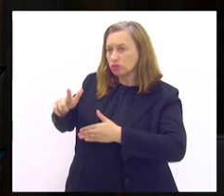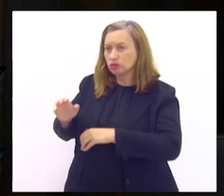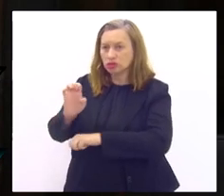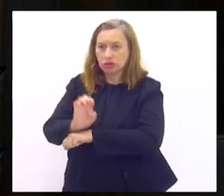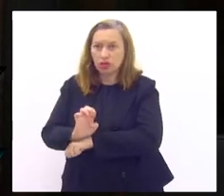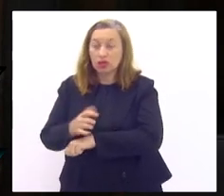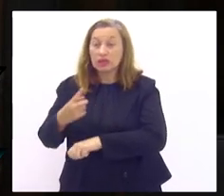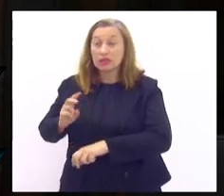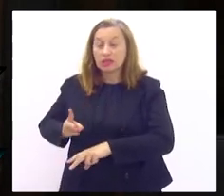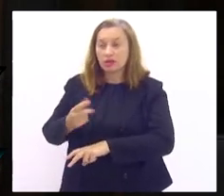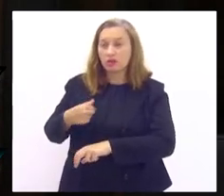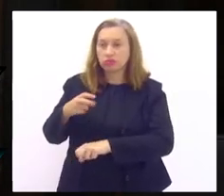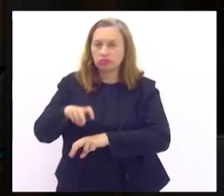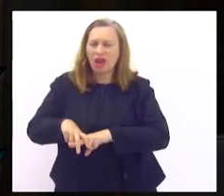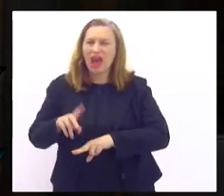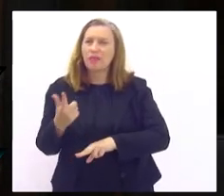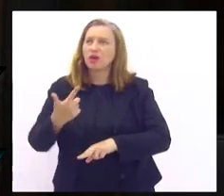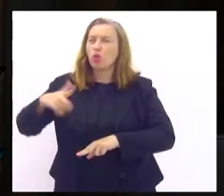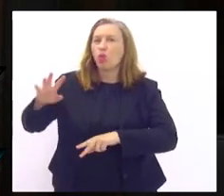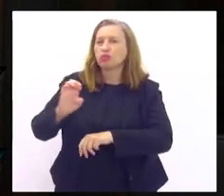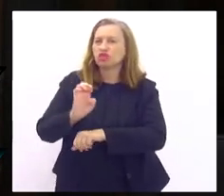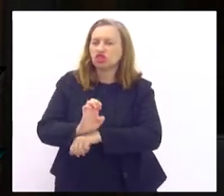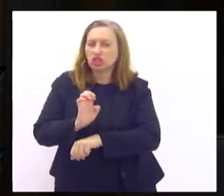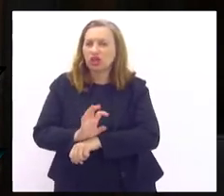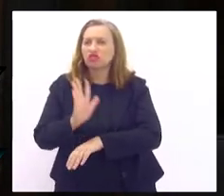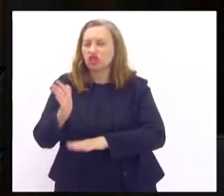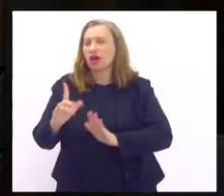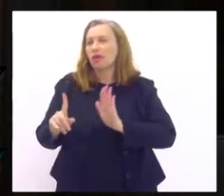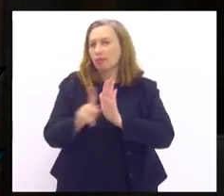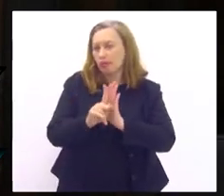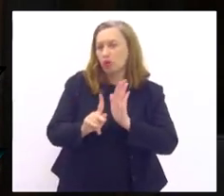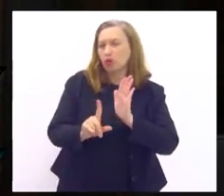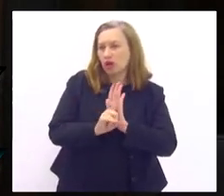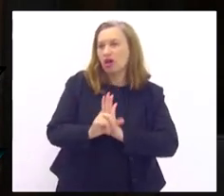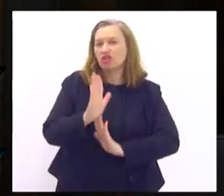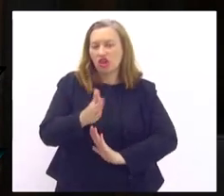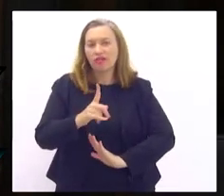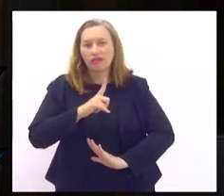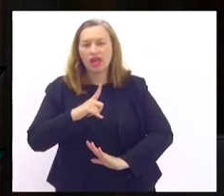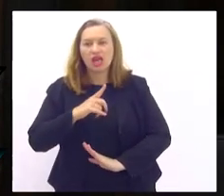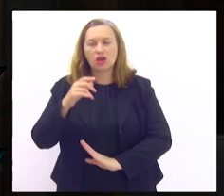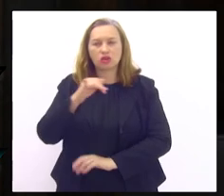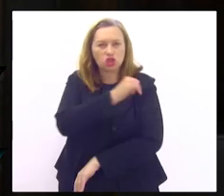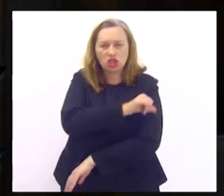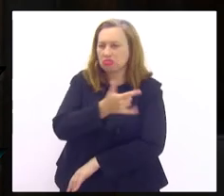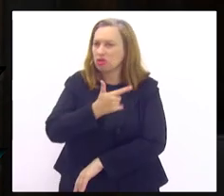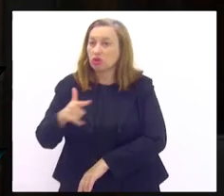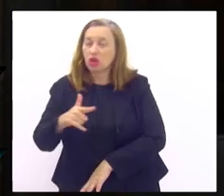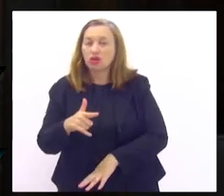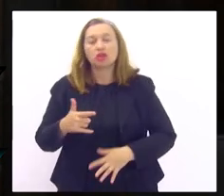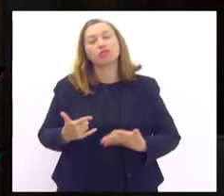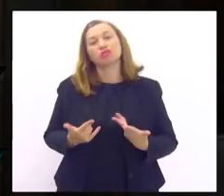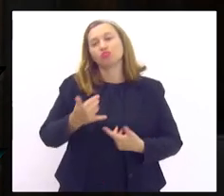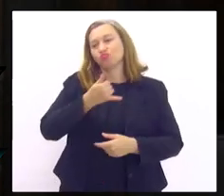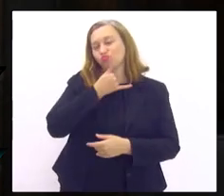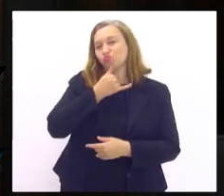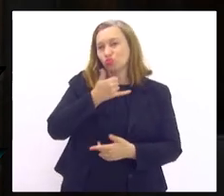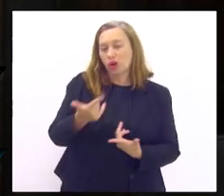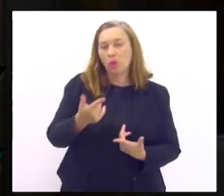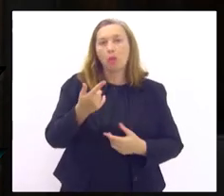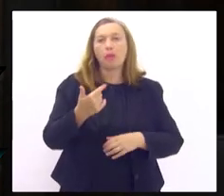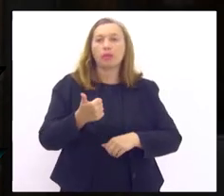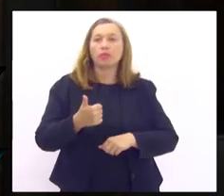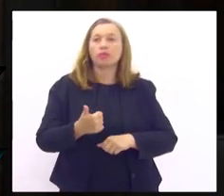nessa cadeira aqui ah mas outros estados já tem o Rio de Janeiro não tem outros estados já tem o Rio de Janeiro não tem então isso tem me agoniado um pouco aqui nessa minha